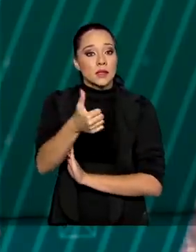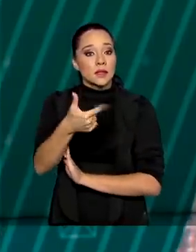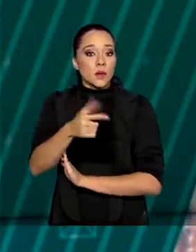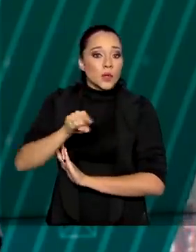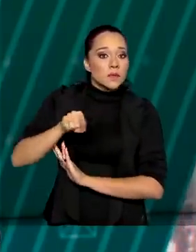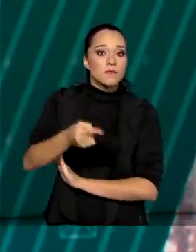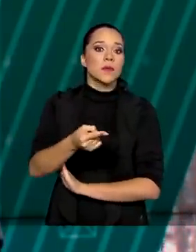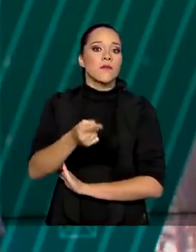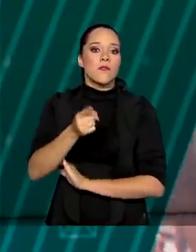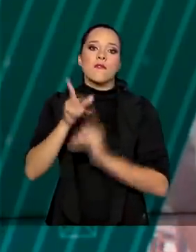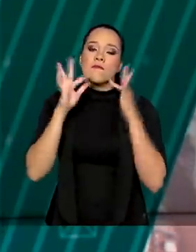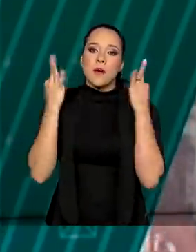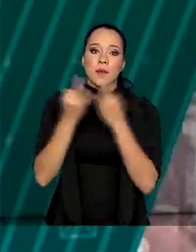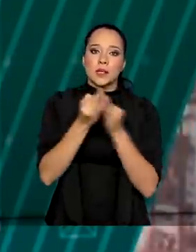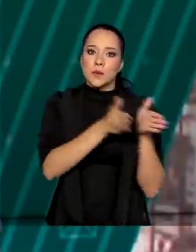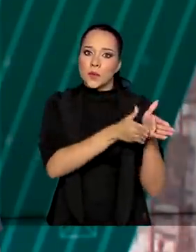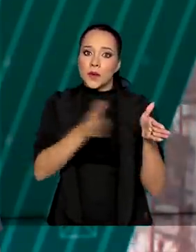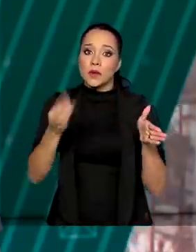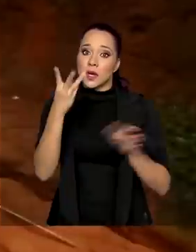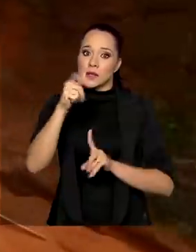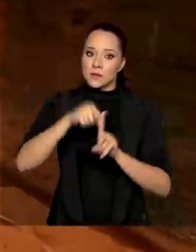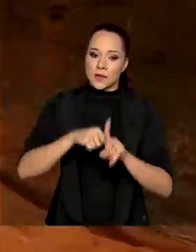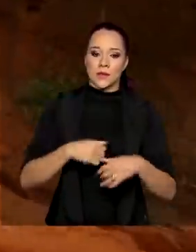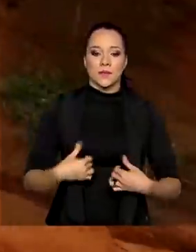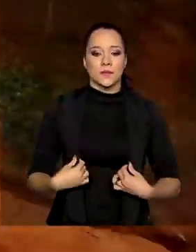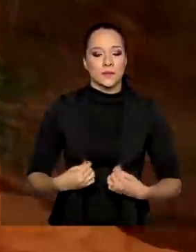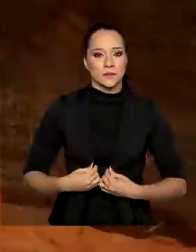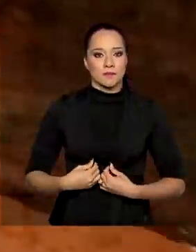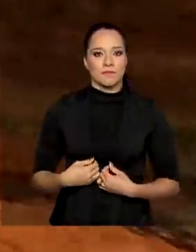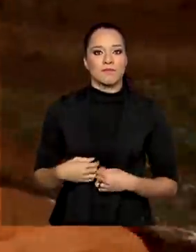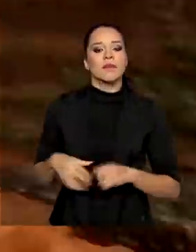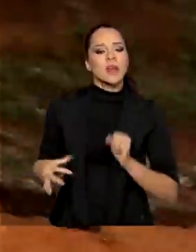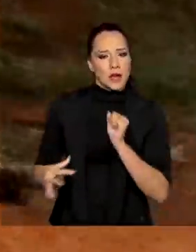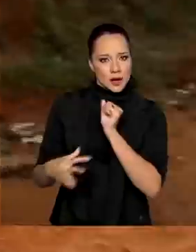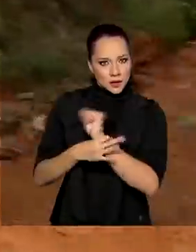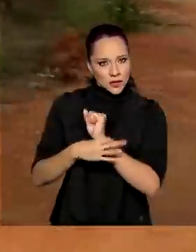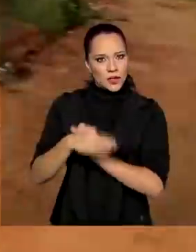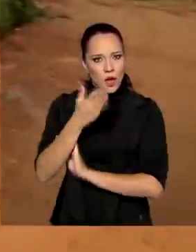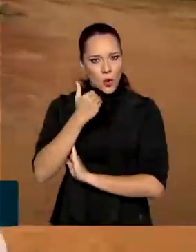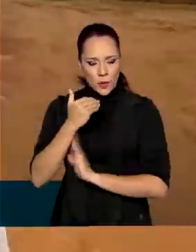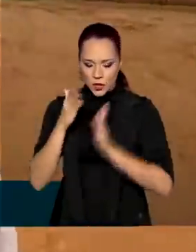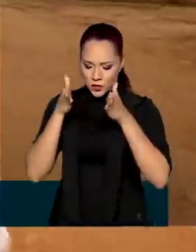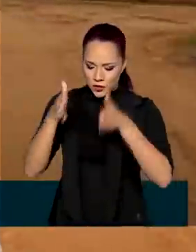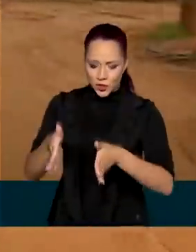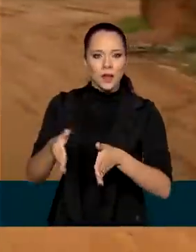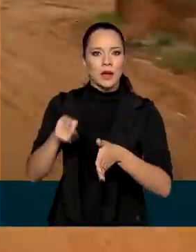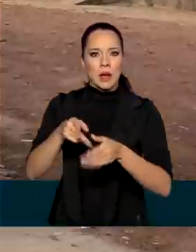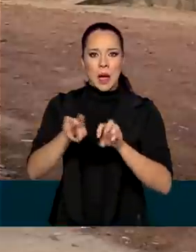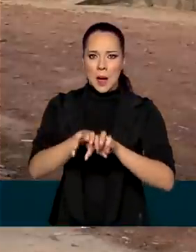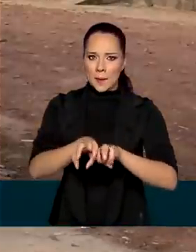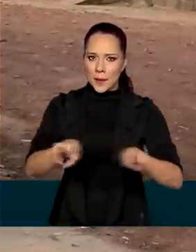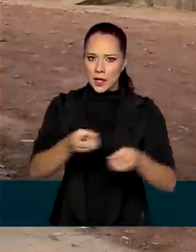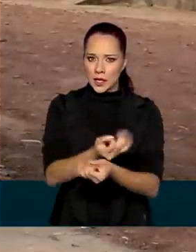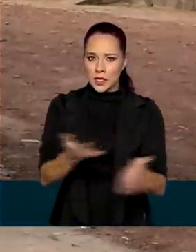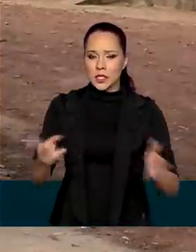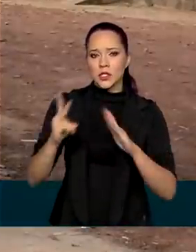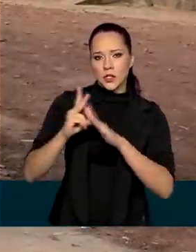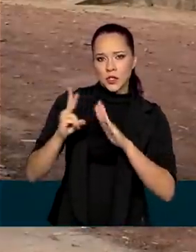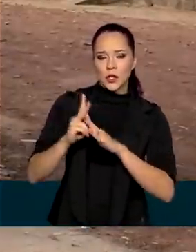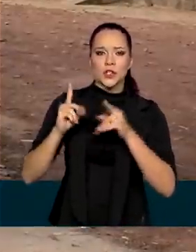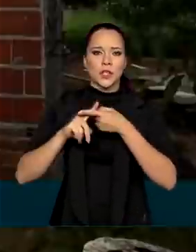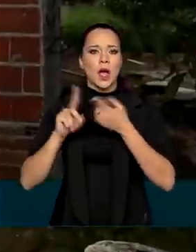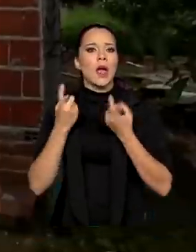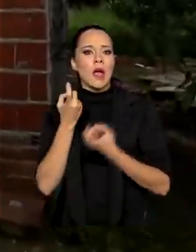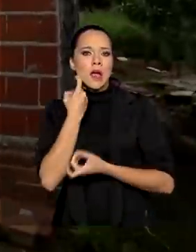mil famílias por três meses. Garantir que a comida chegue à mesa de indígenas, quilombolas